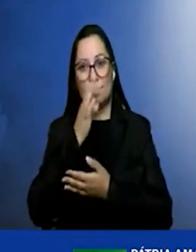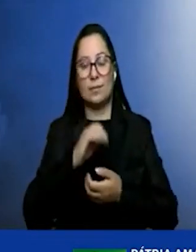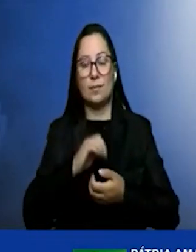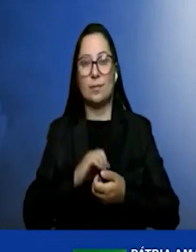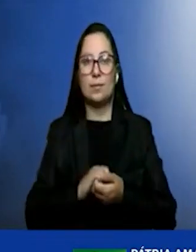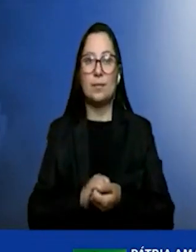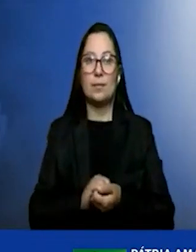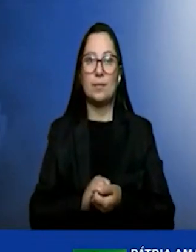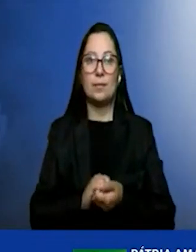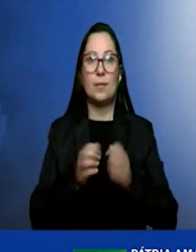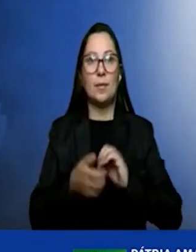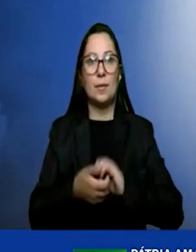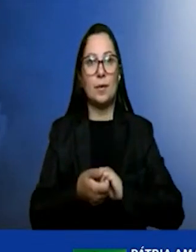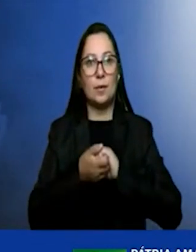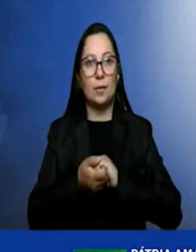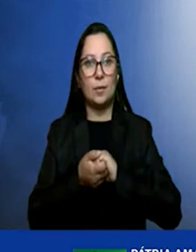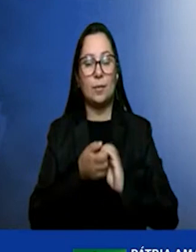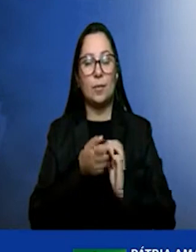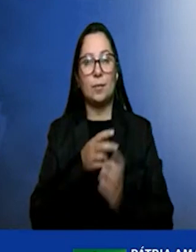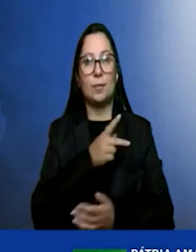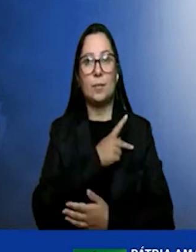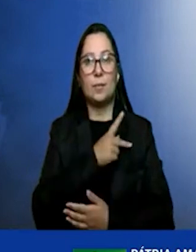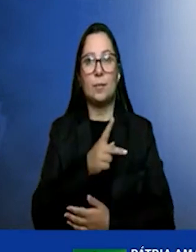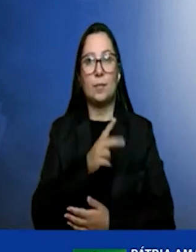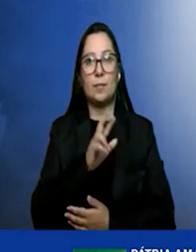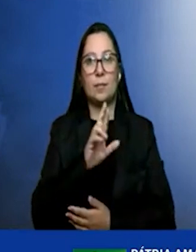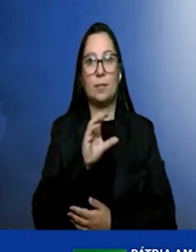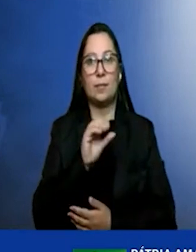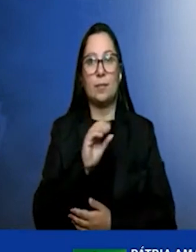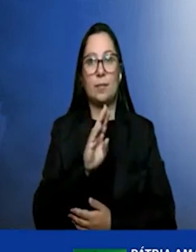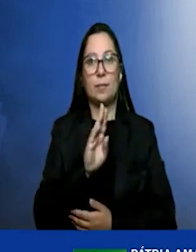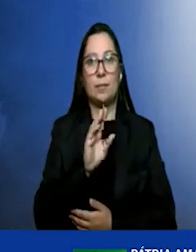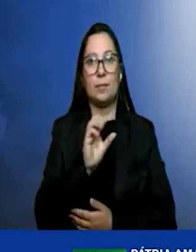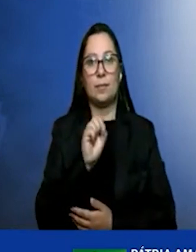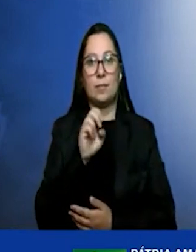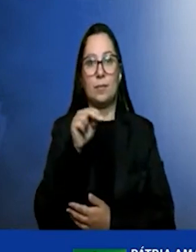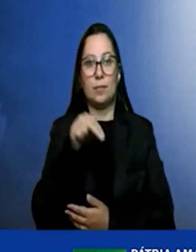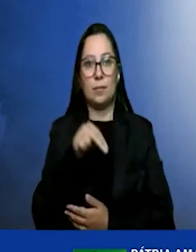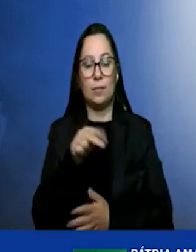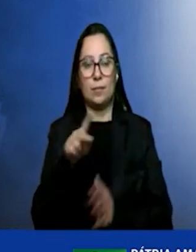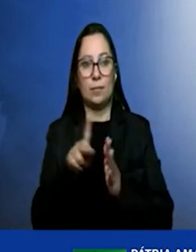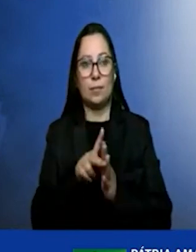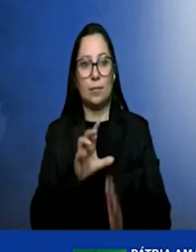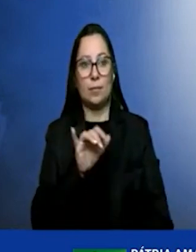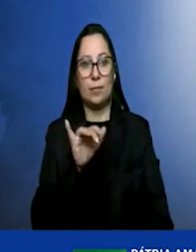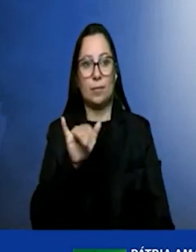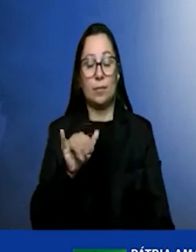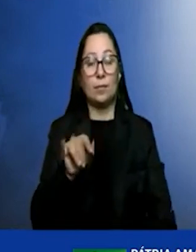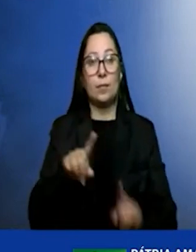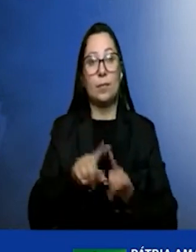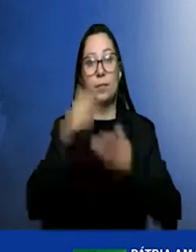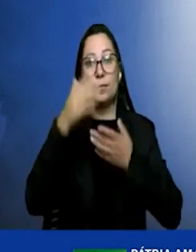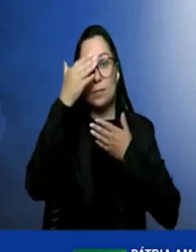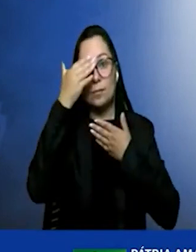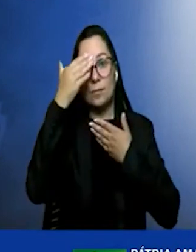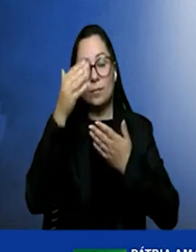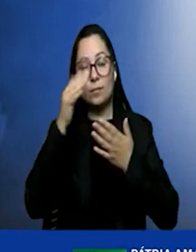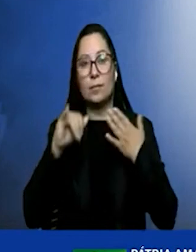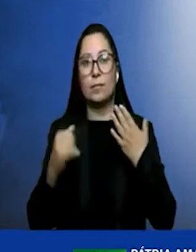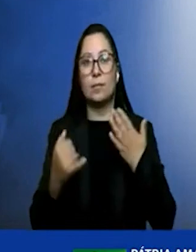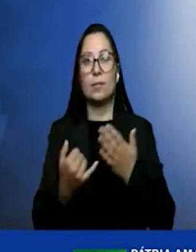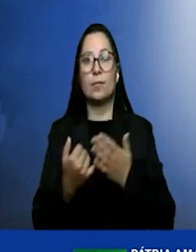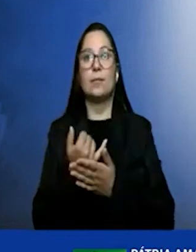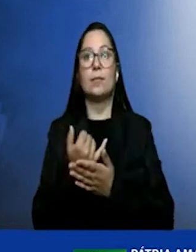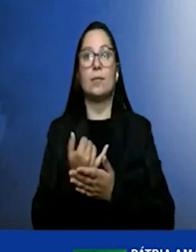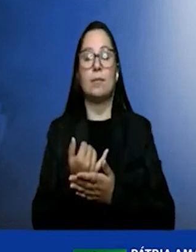cumprimentando o presidente Robson da CNI e agradecer essa oportunidade da FIEC estar